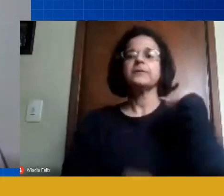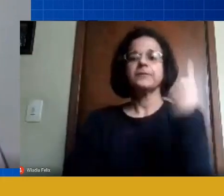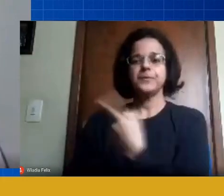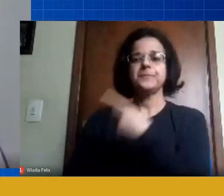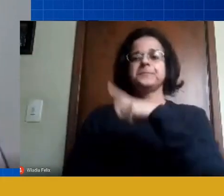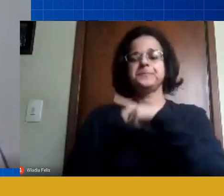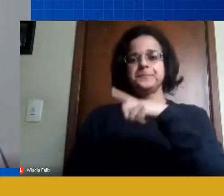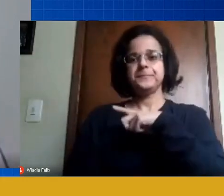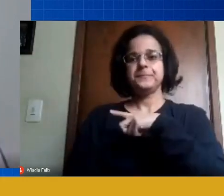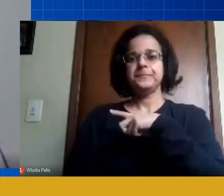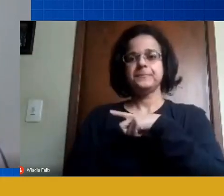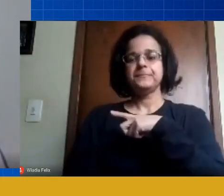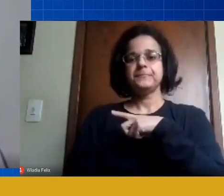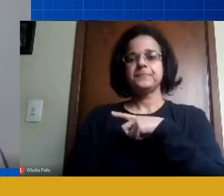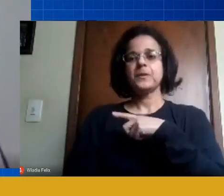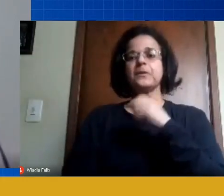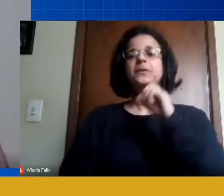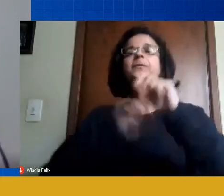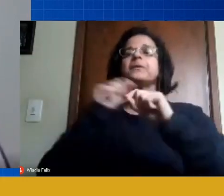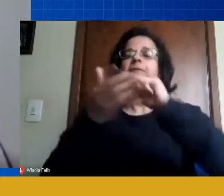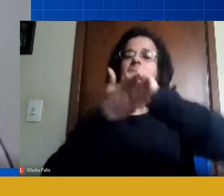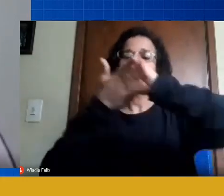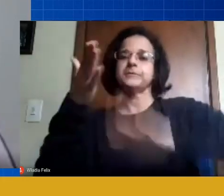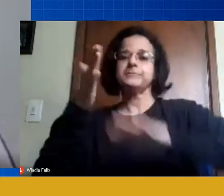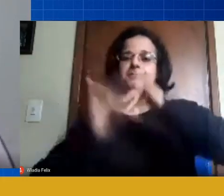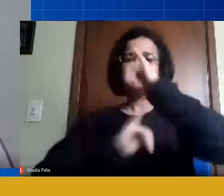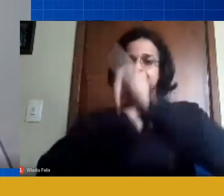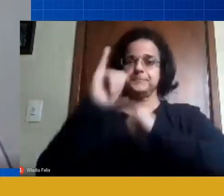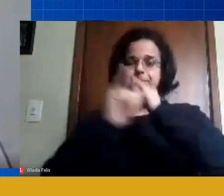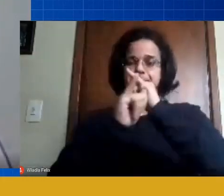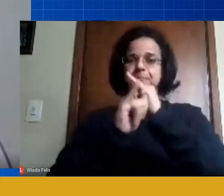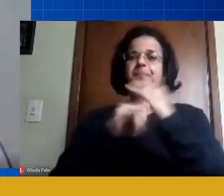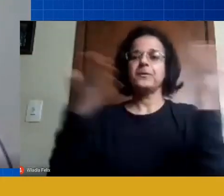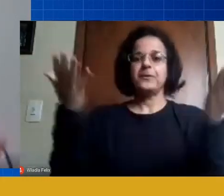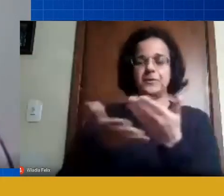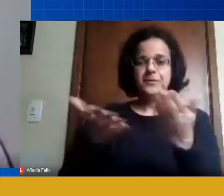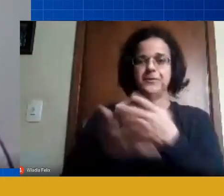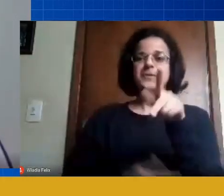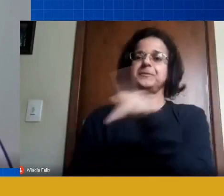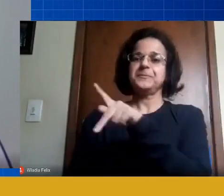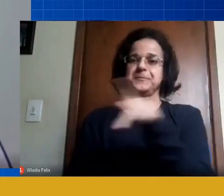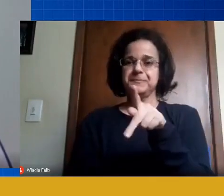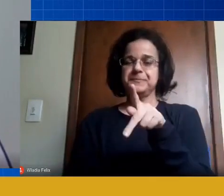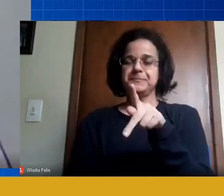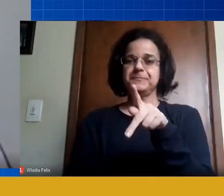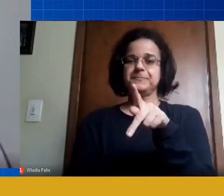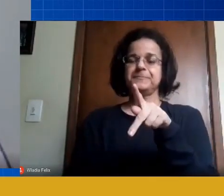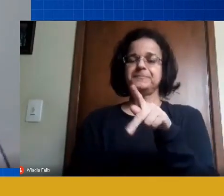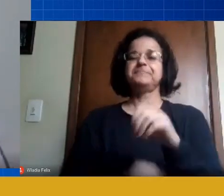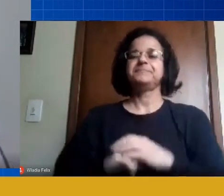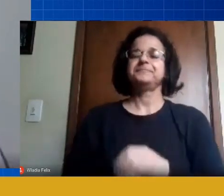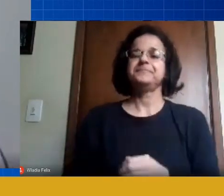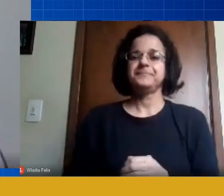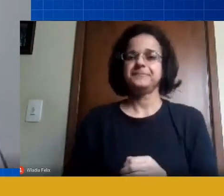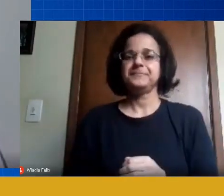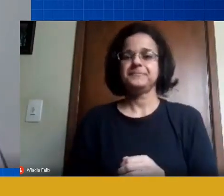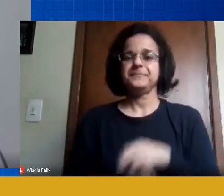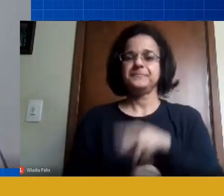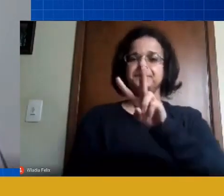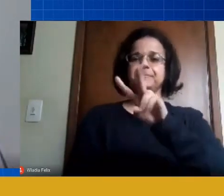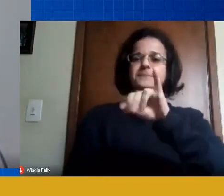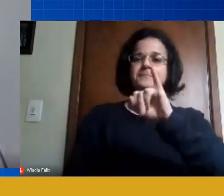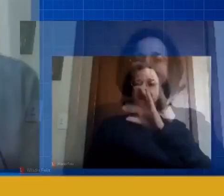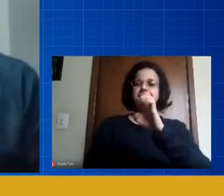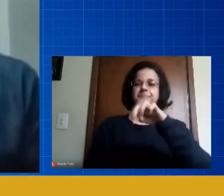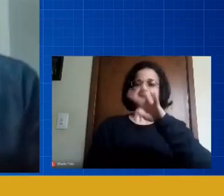relação a essas atividades remotas. Então, passo a palavra ao meu querido amigo, profissional, professor Vicente Falcão.